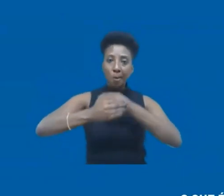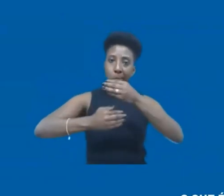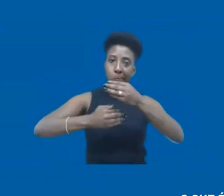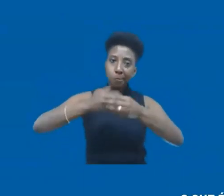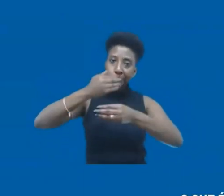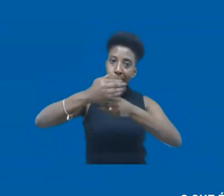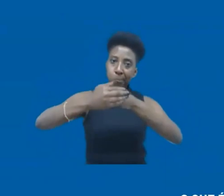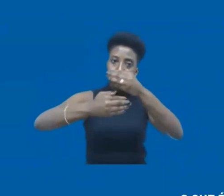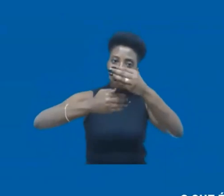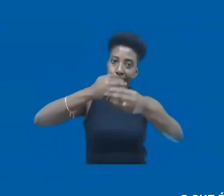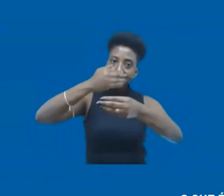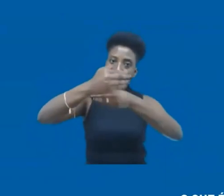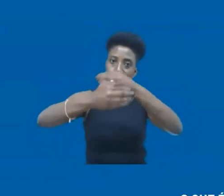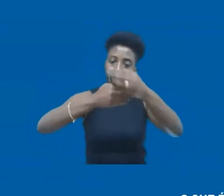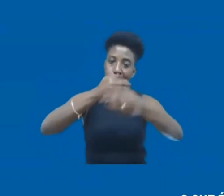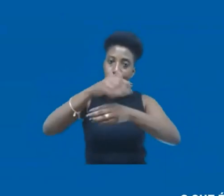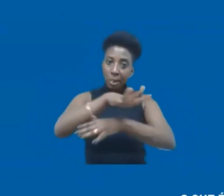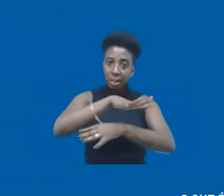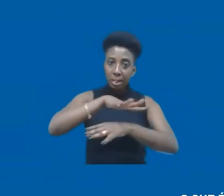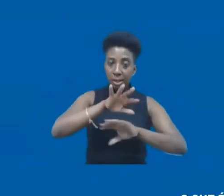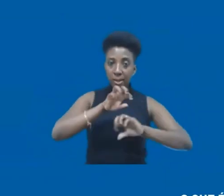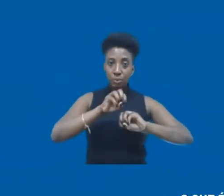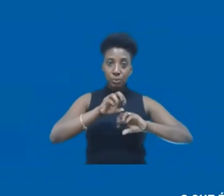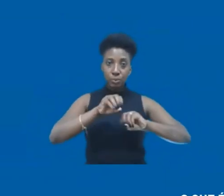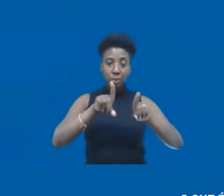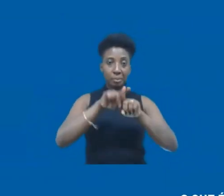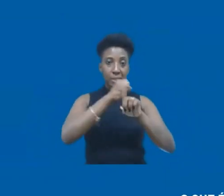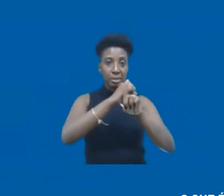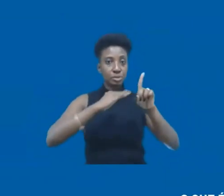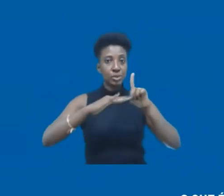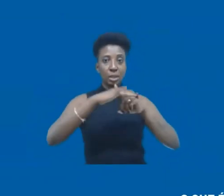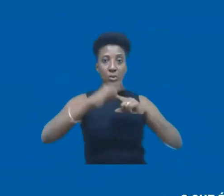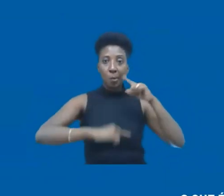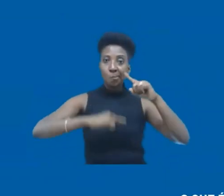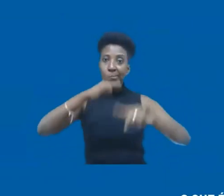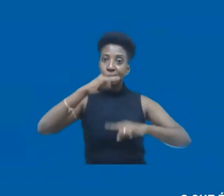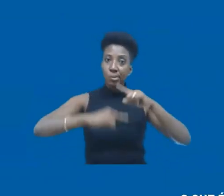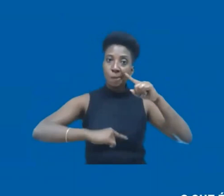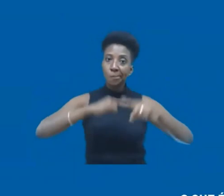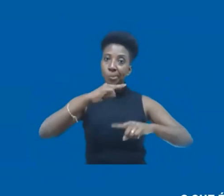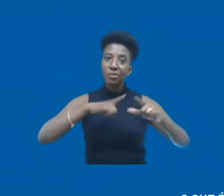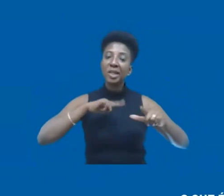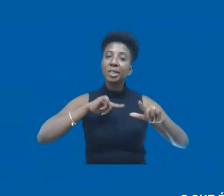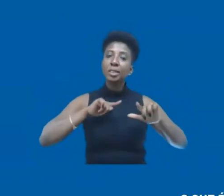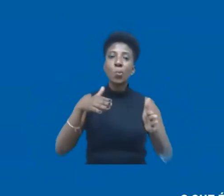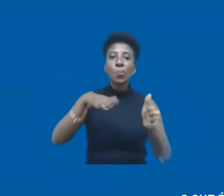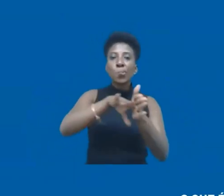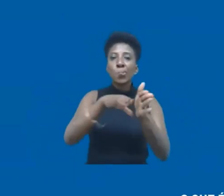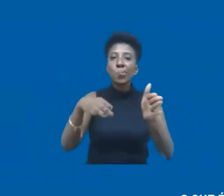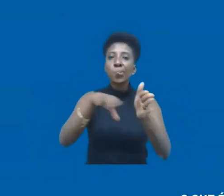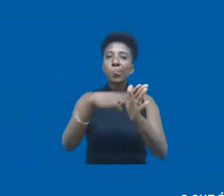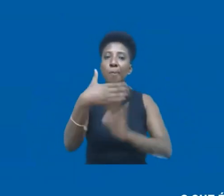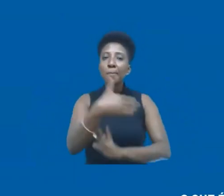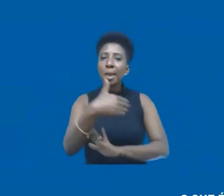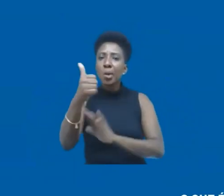avançando no sistema educacional e também na sociedade, eles iriam ocupando cargos maiores, cargos superiores, né?